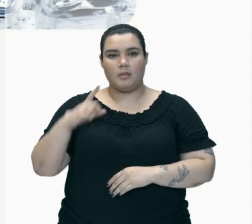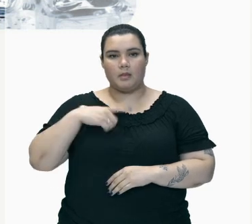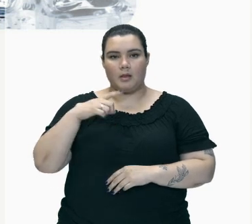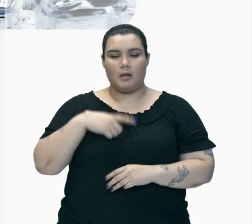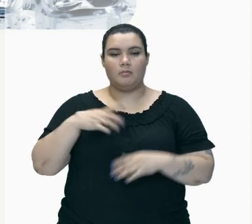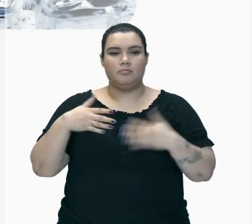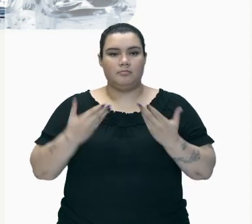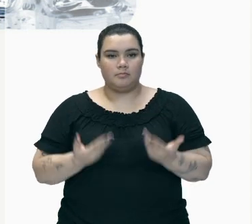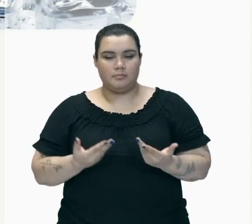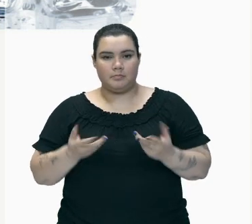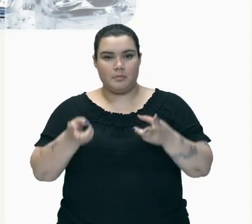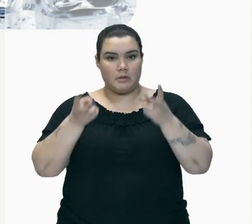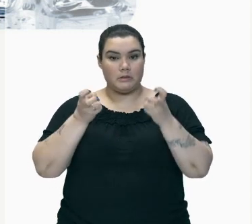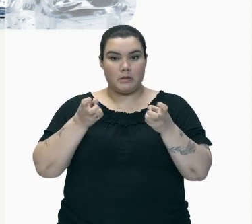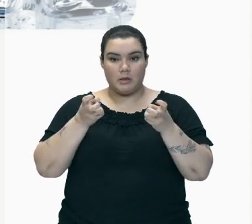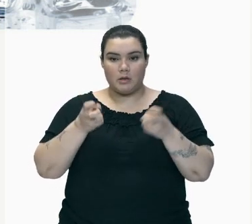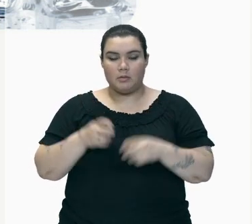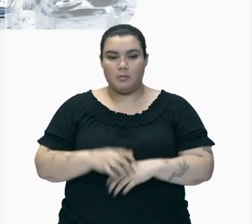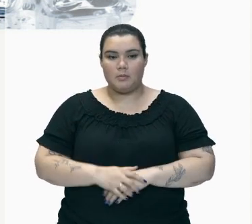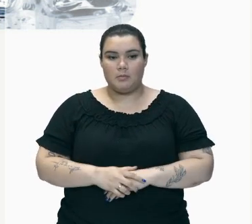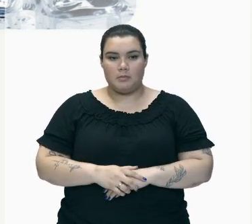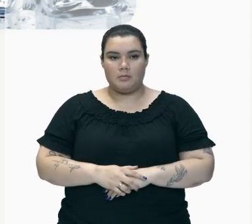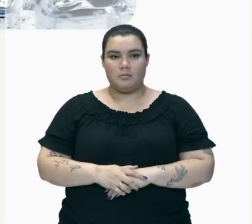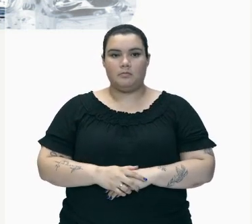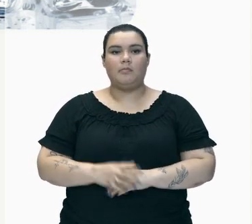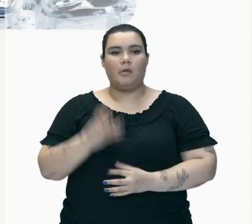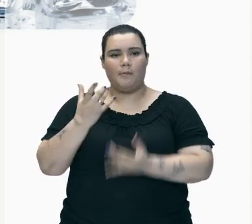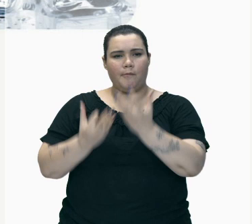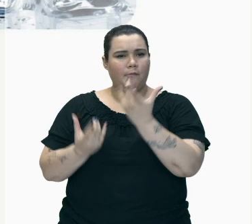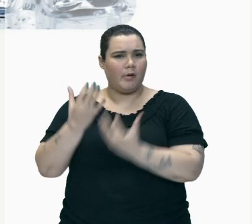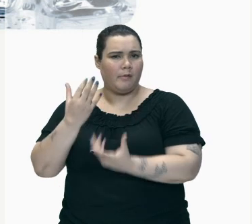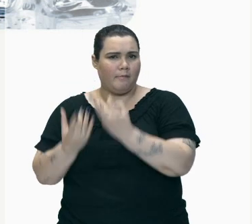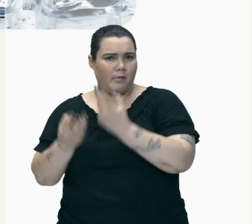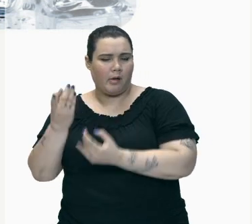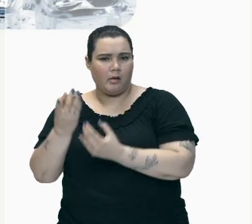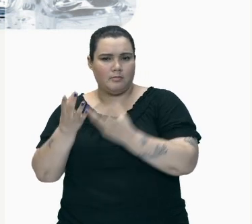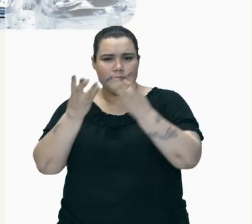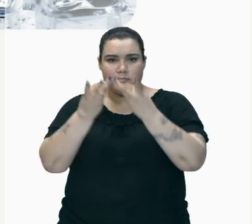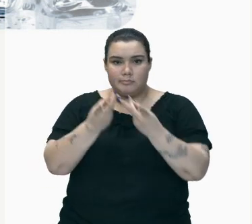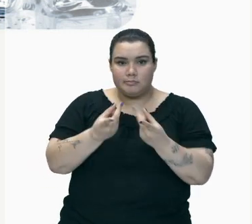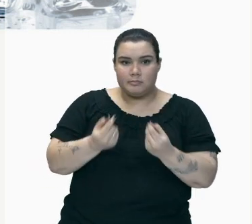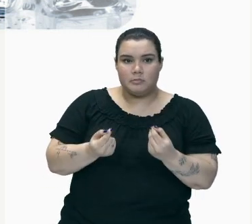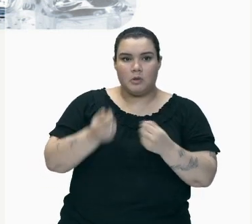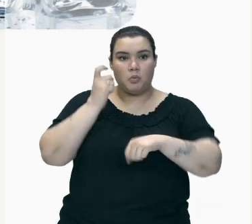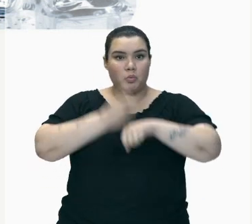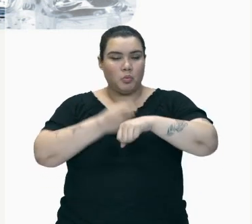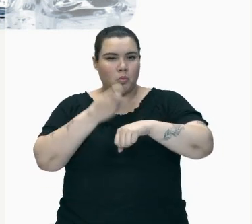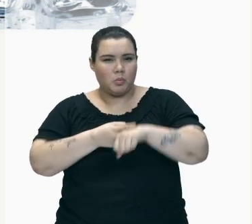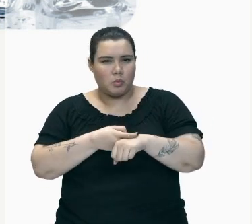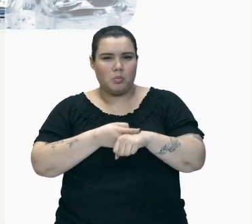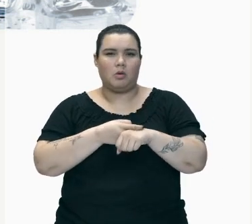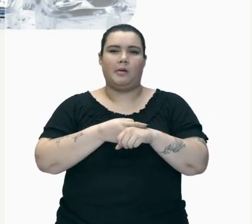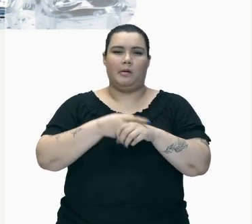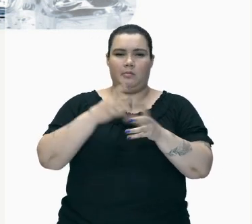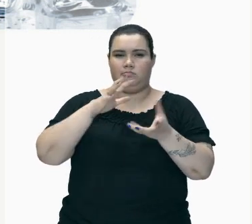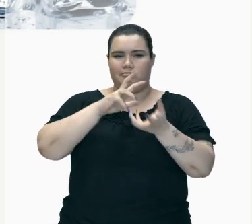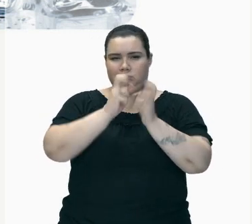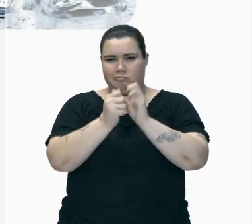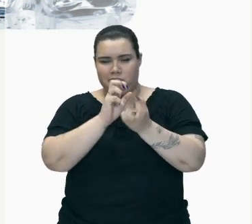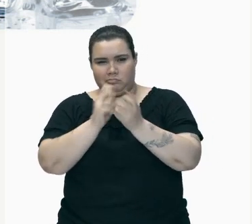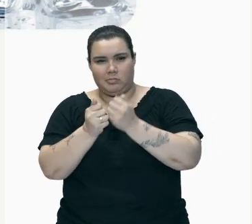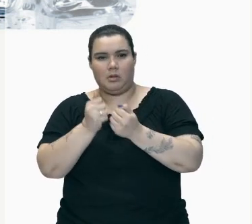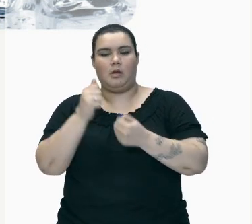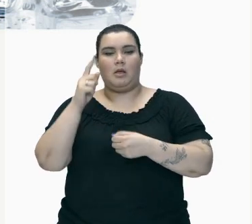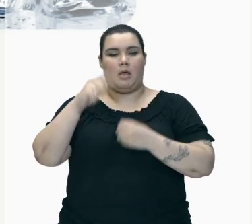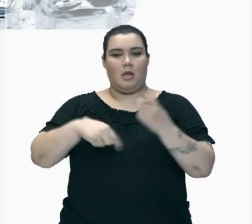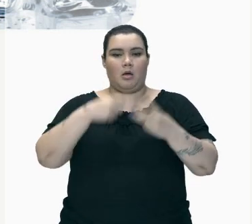seguinte Note Que Ferver Derreter Congelar E triturar Que são As mudanças